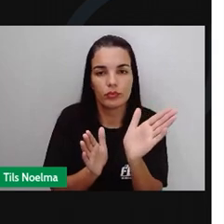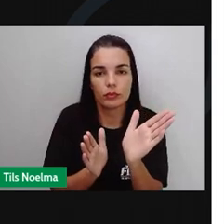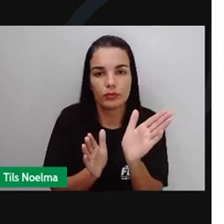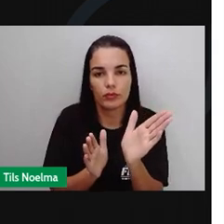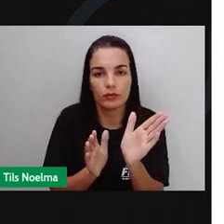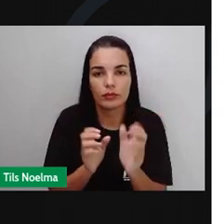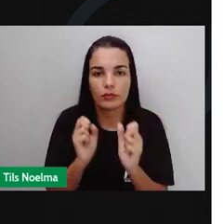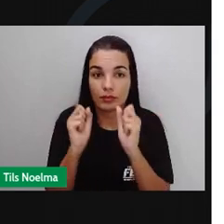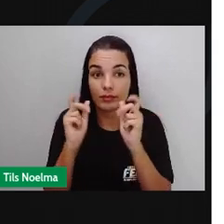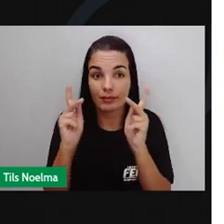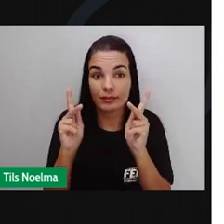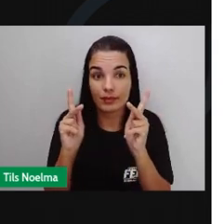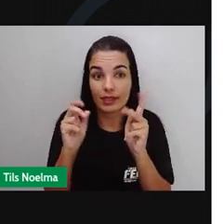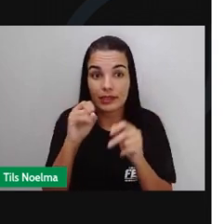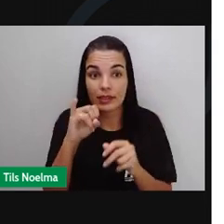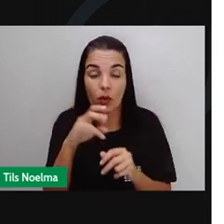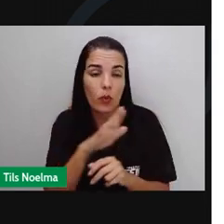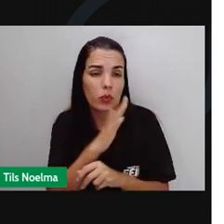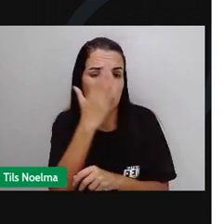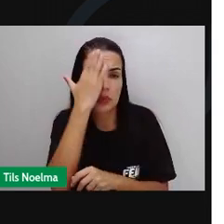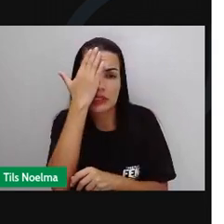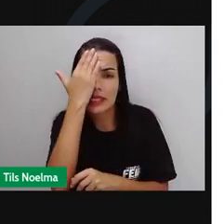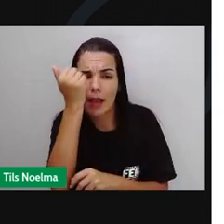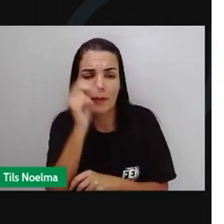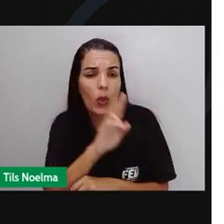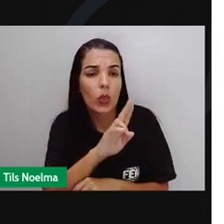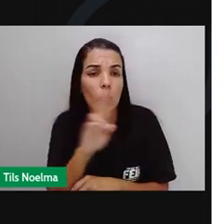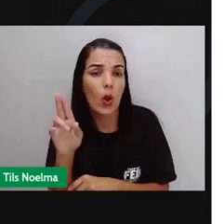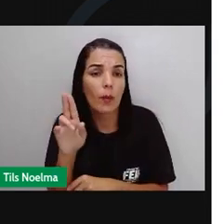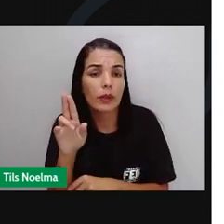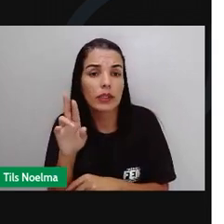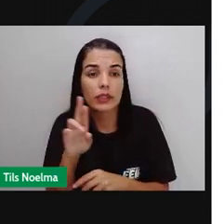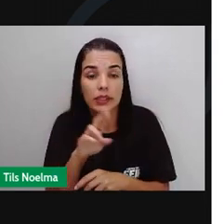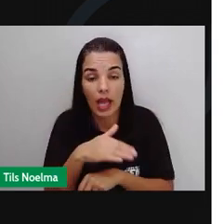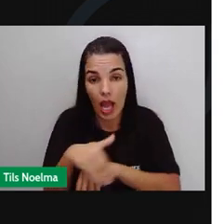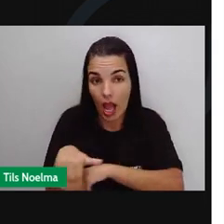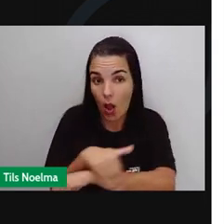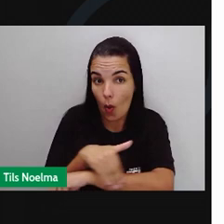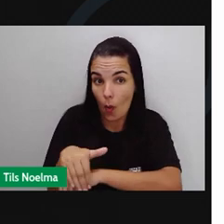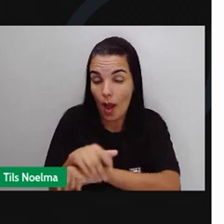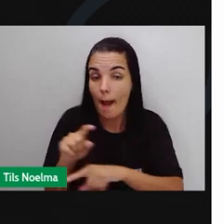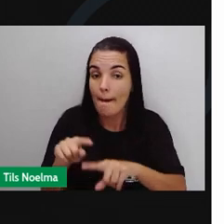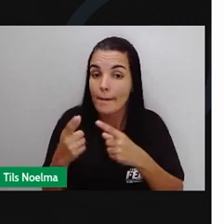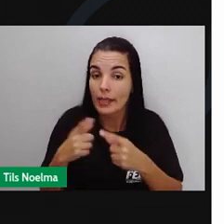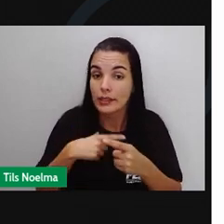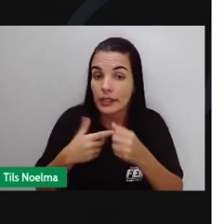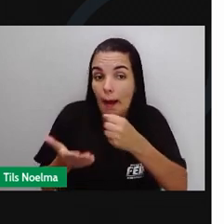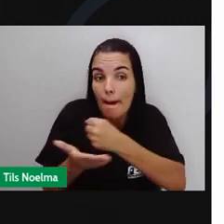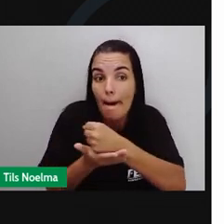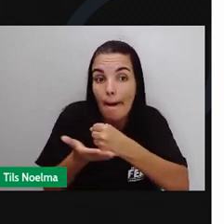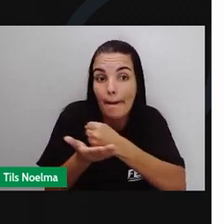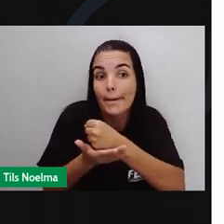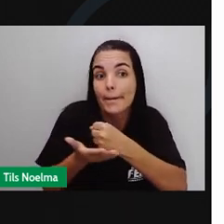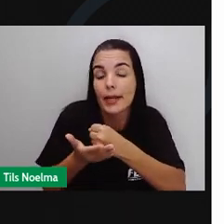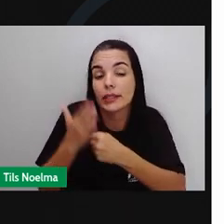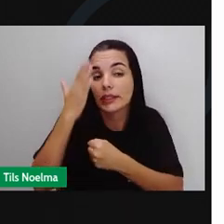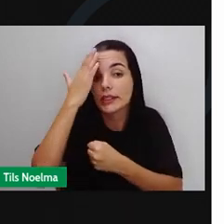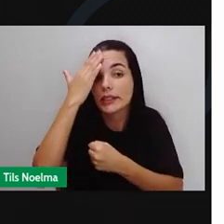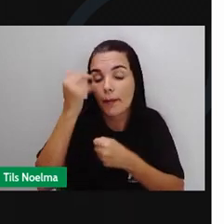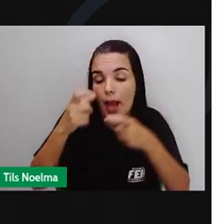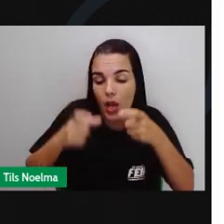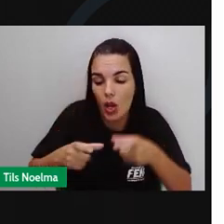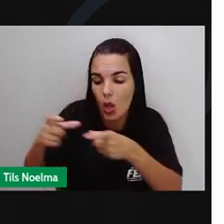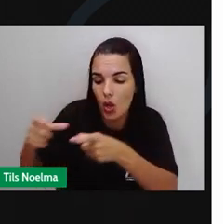Mesmo que você não saiba o nome das ruas, as referências podem te ajudar na sua localização. E é